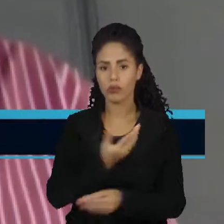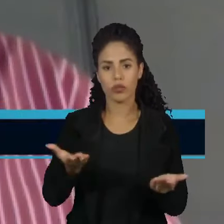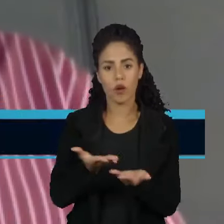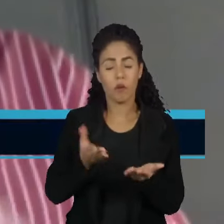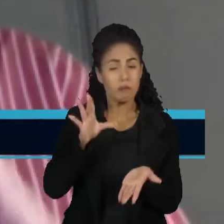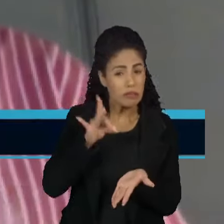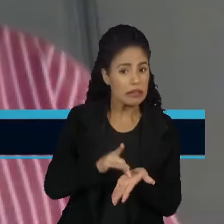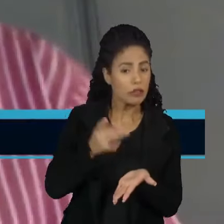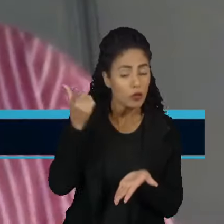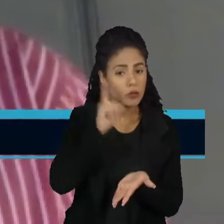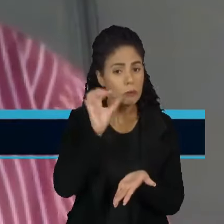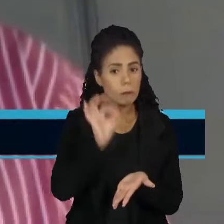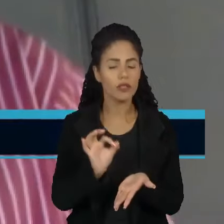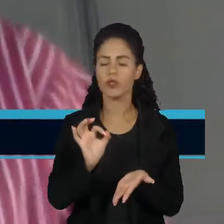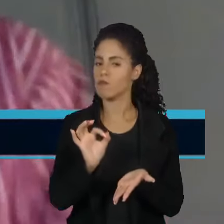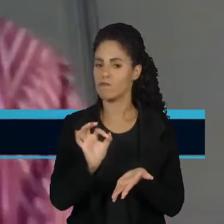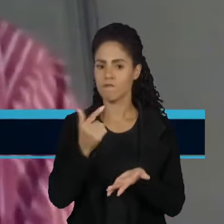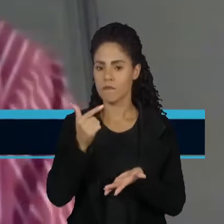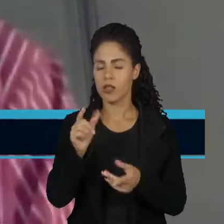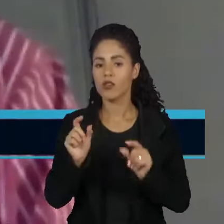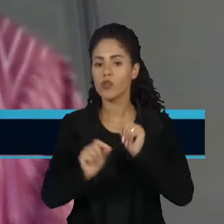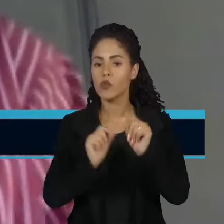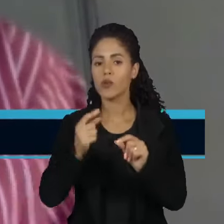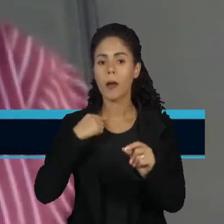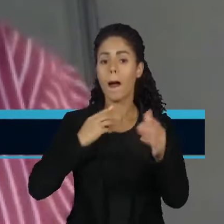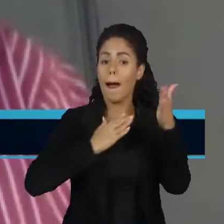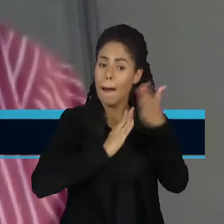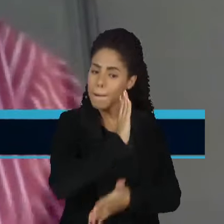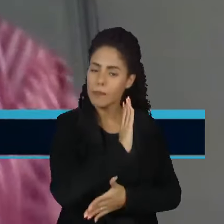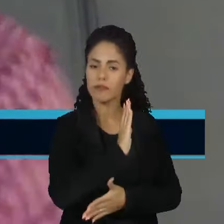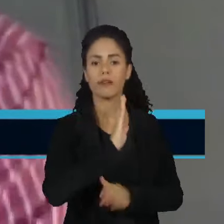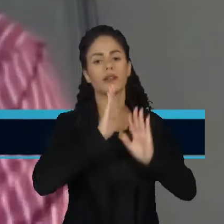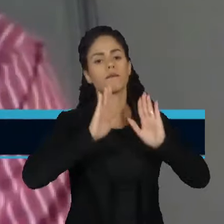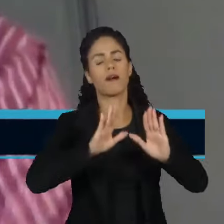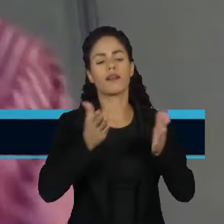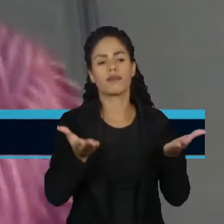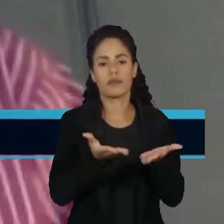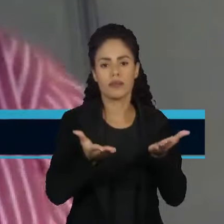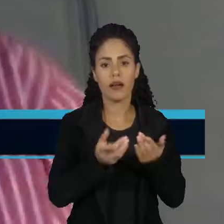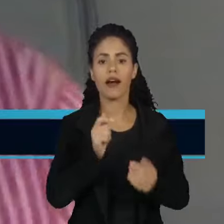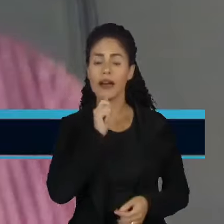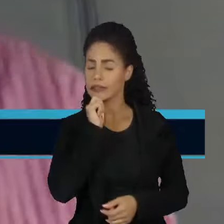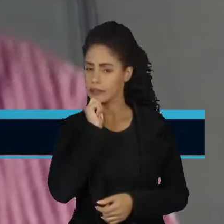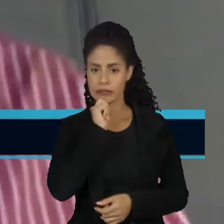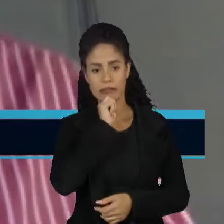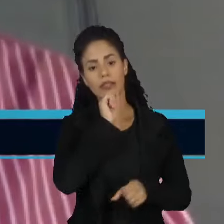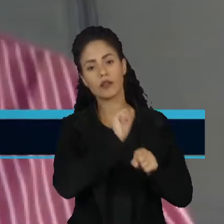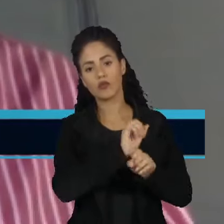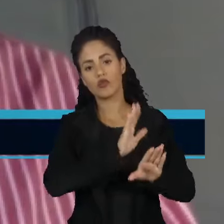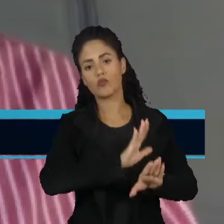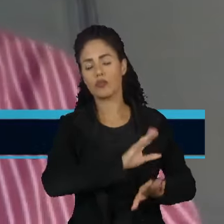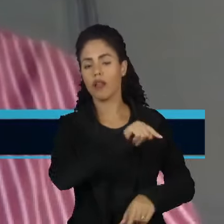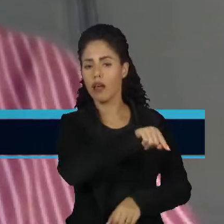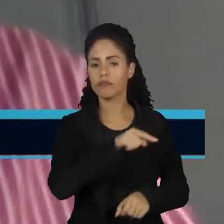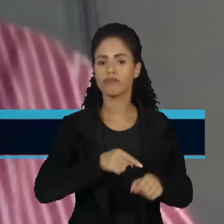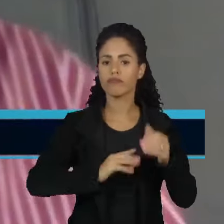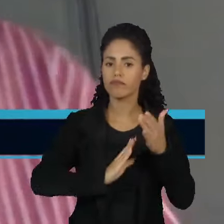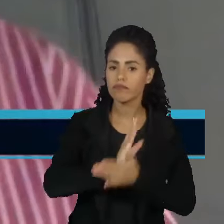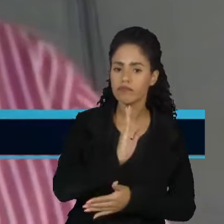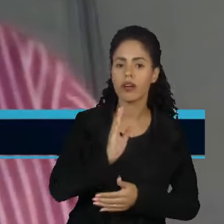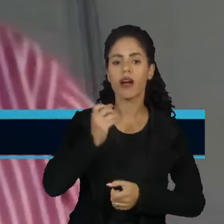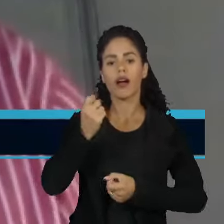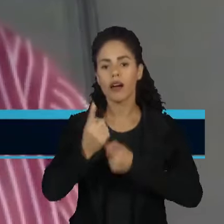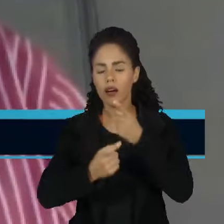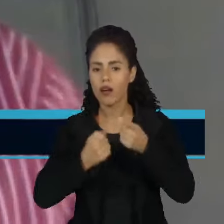realidade, que esse projeto fosse aprovado pelo parlamento. Mas ele, pelo menos, foi aprovado por